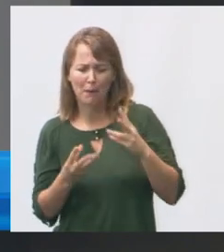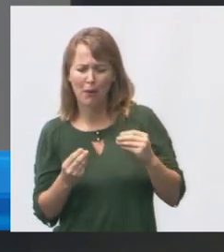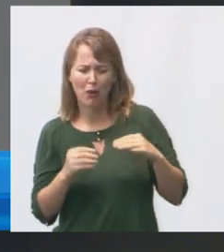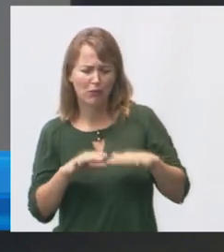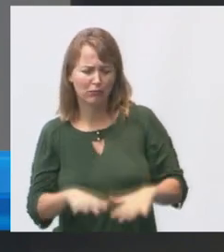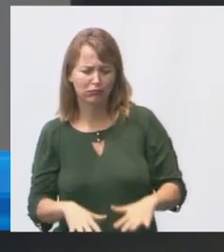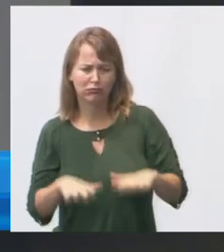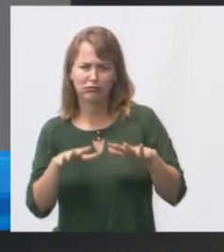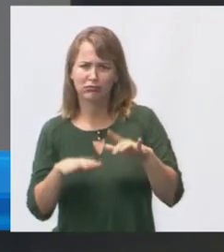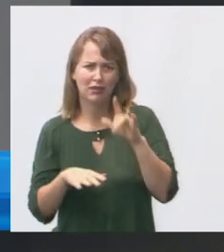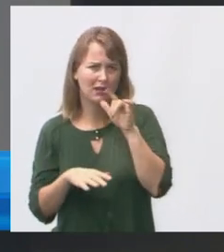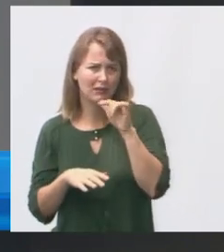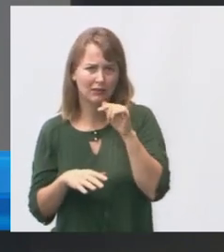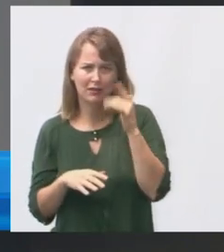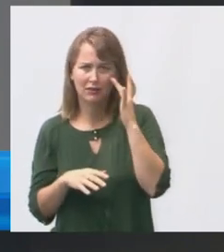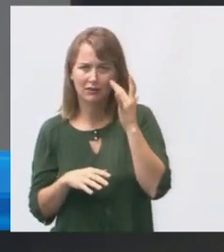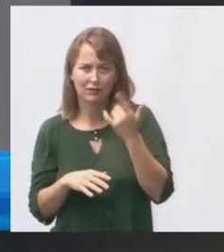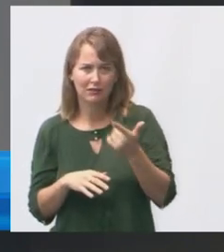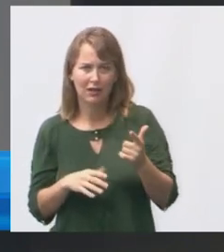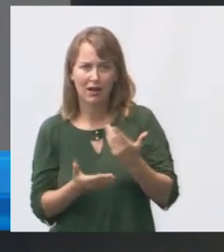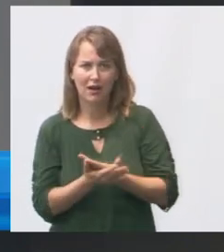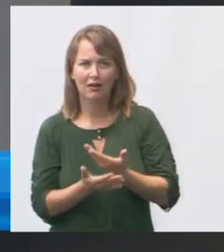não deve estar tendo aula lógico